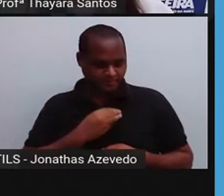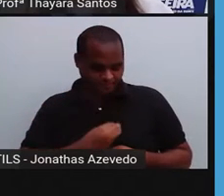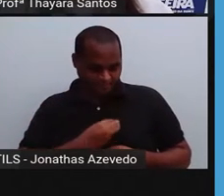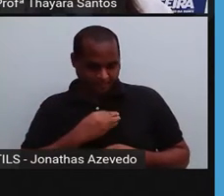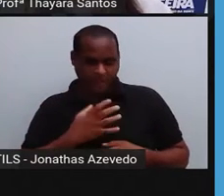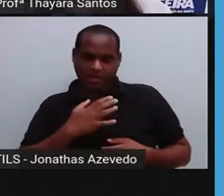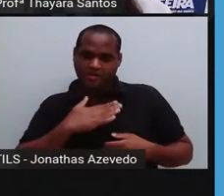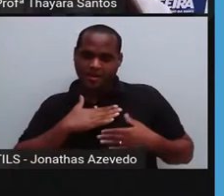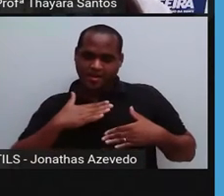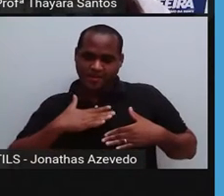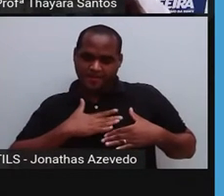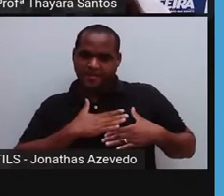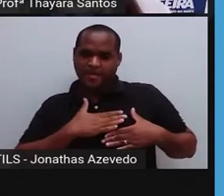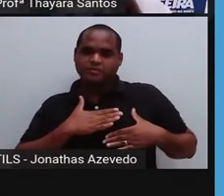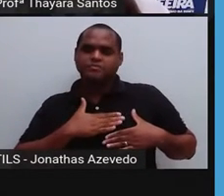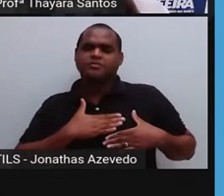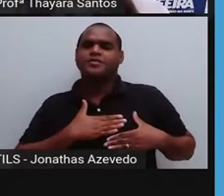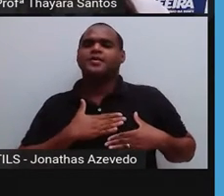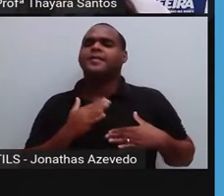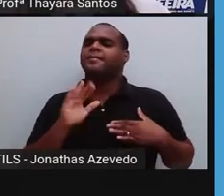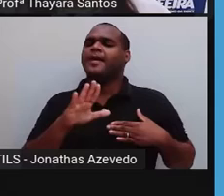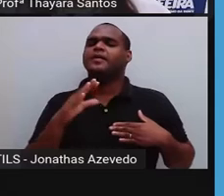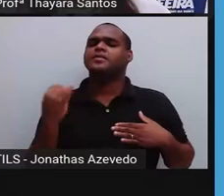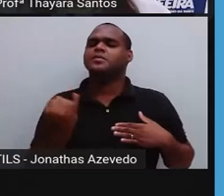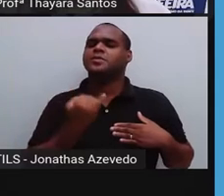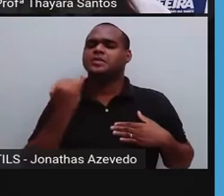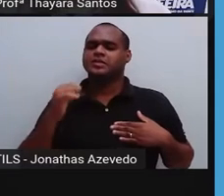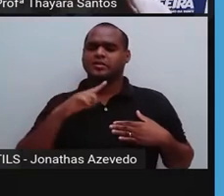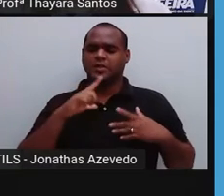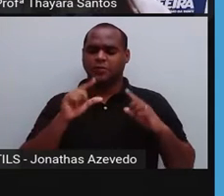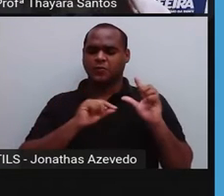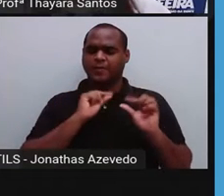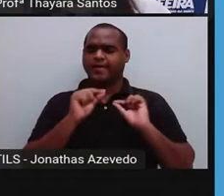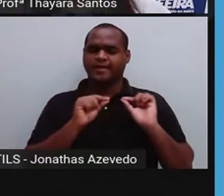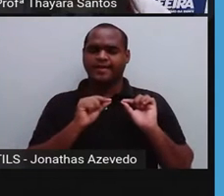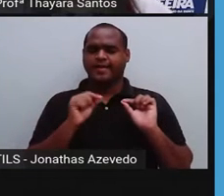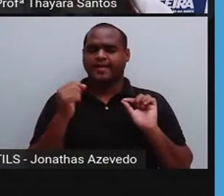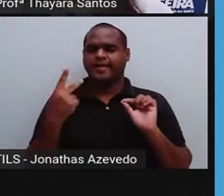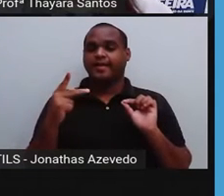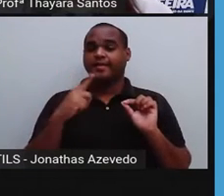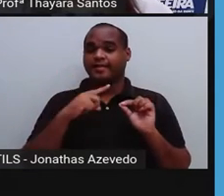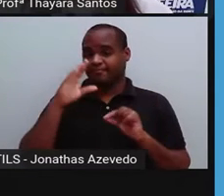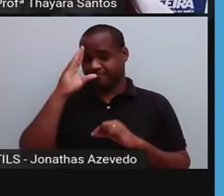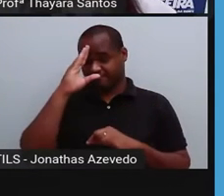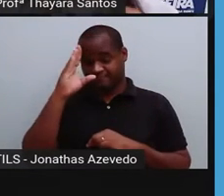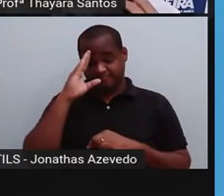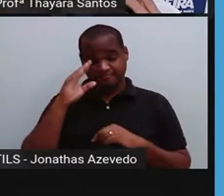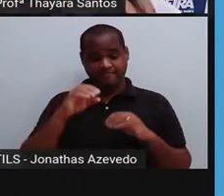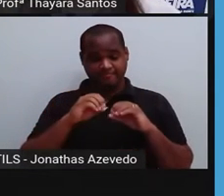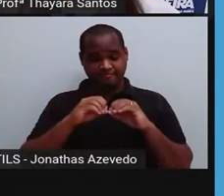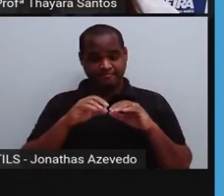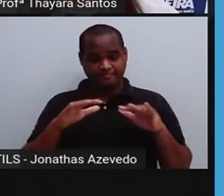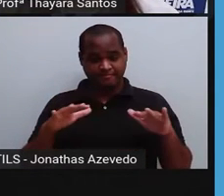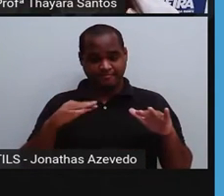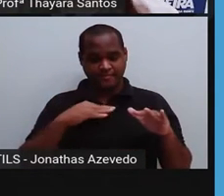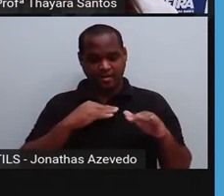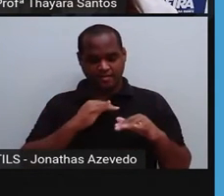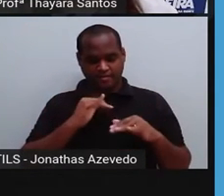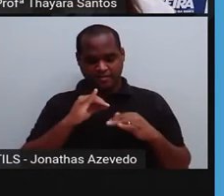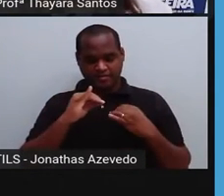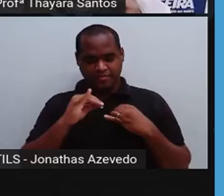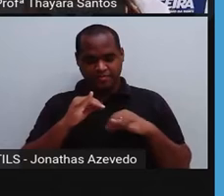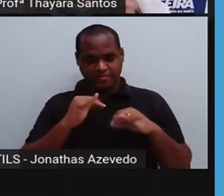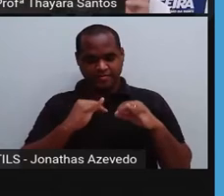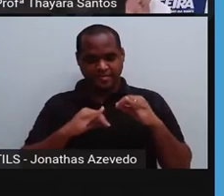lá no coração. E qual é a função desse nó sinoatrial? A função dele é emitir esse impulso elétrico para